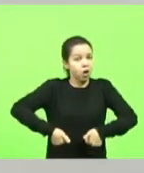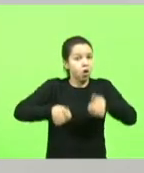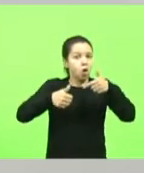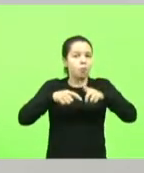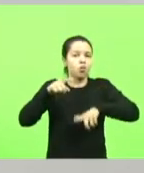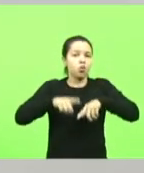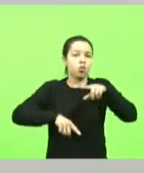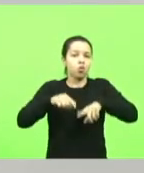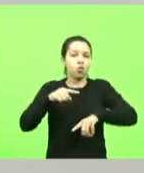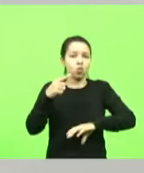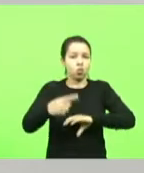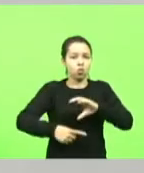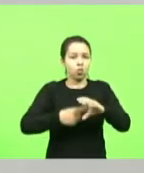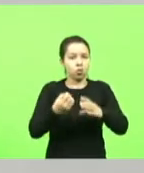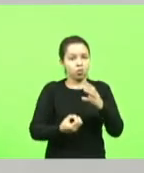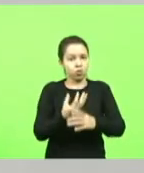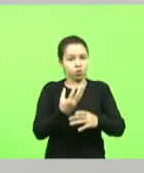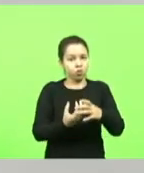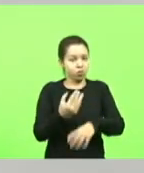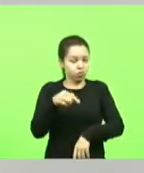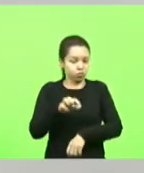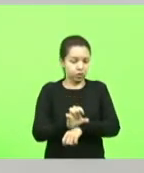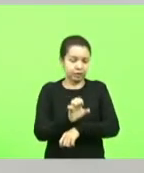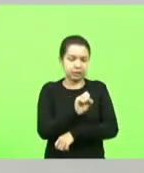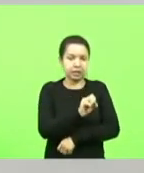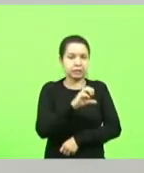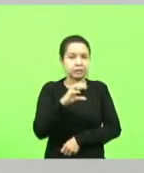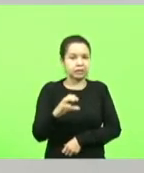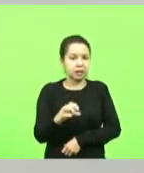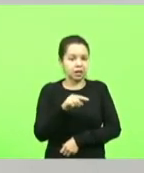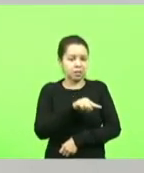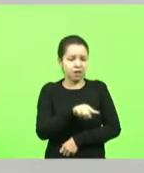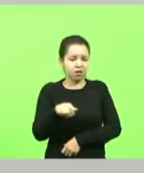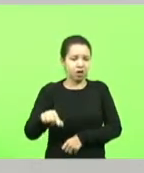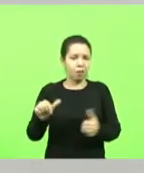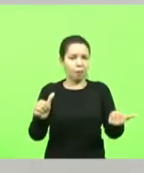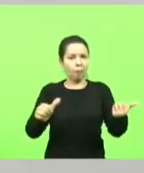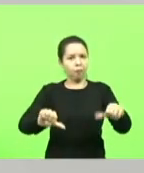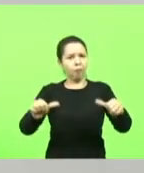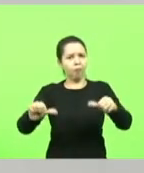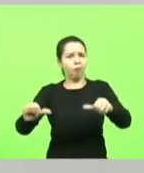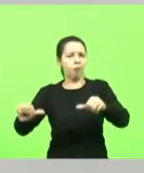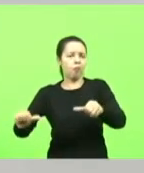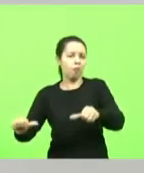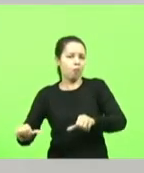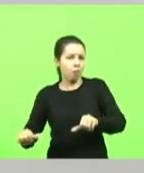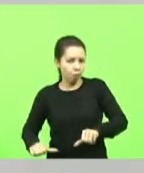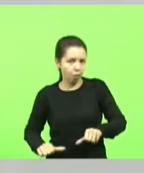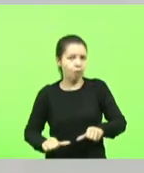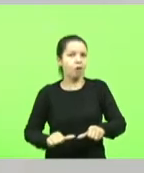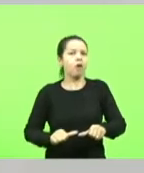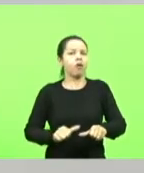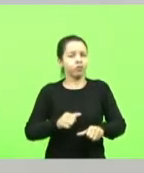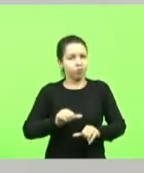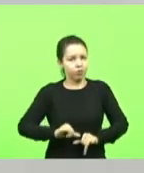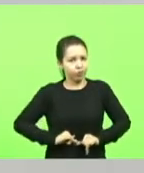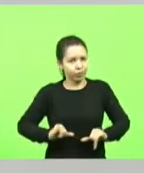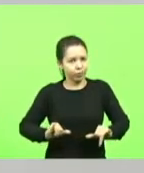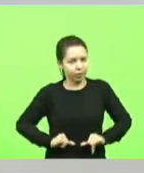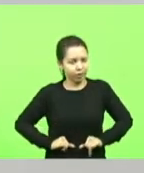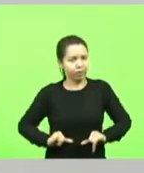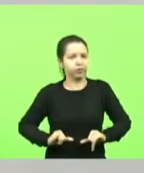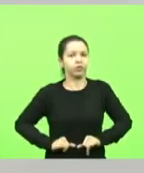produzidos em Santa Catarina e esse calvário para conseguir fazer esse encaminhamento